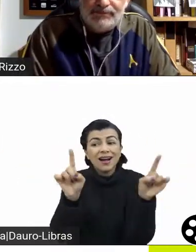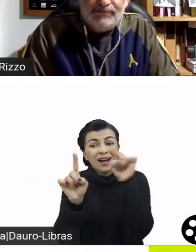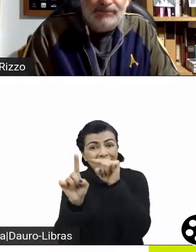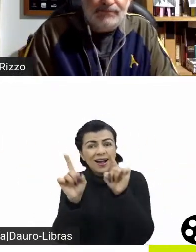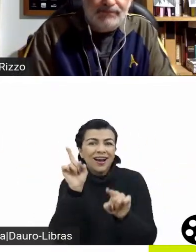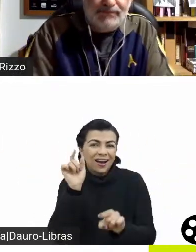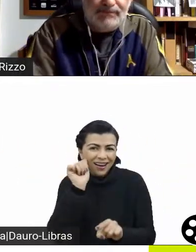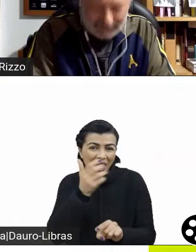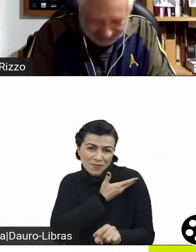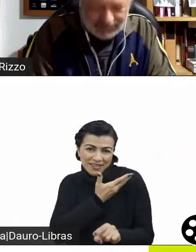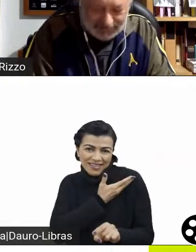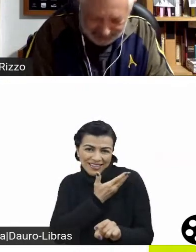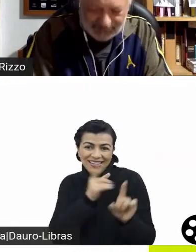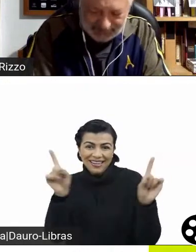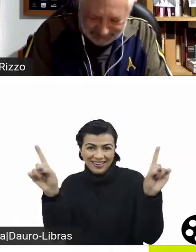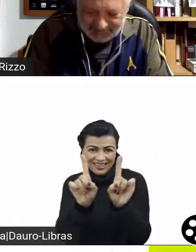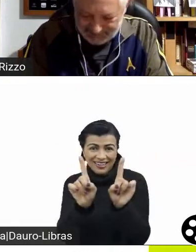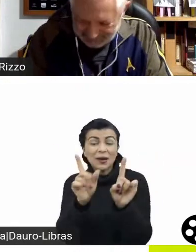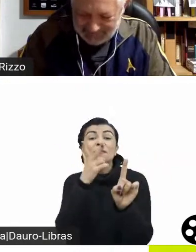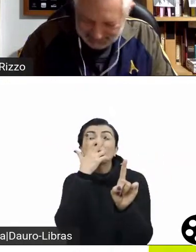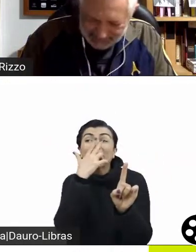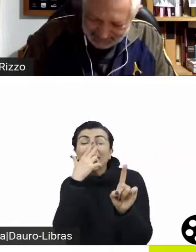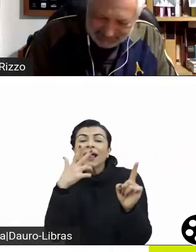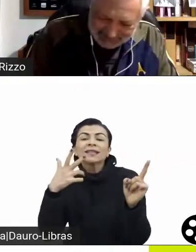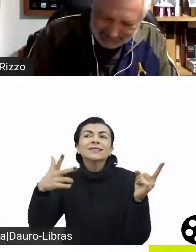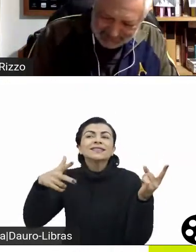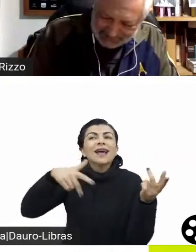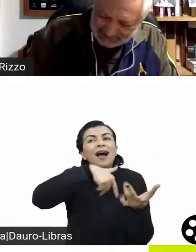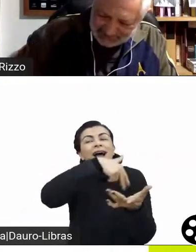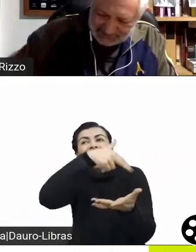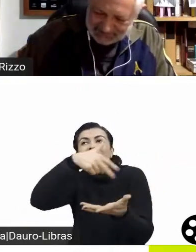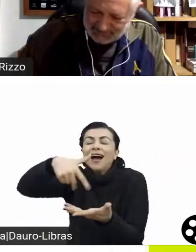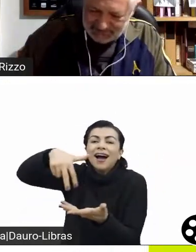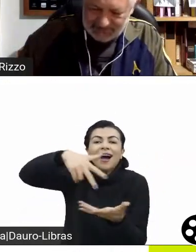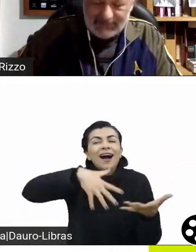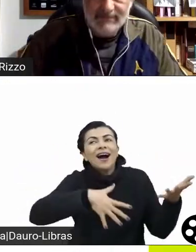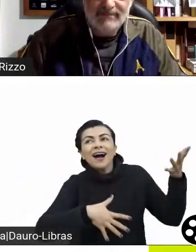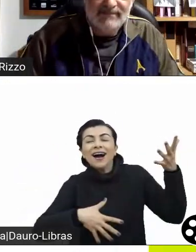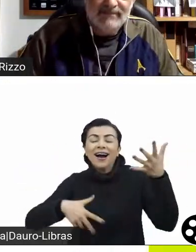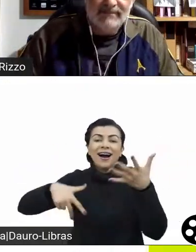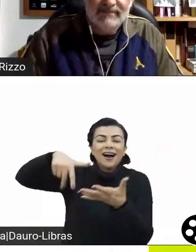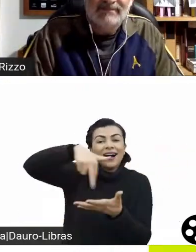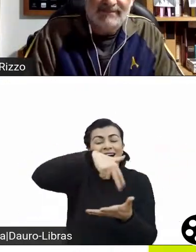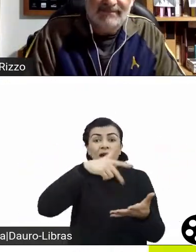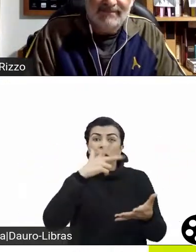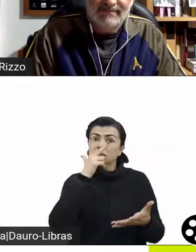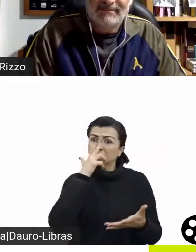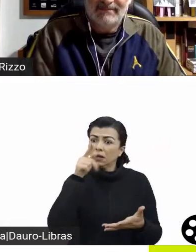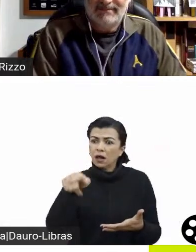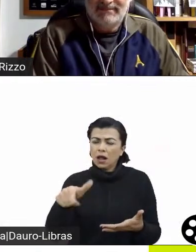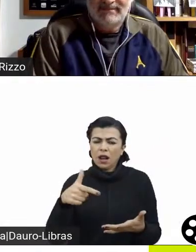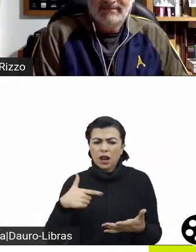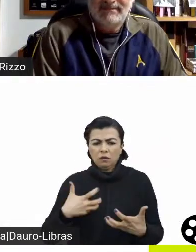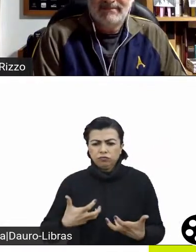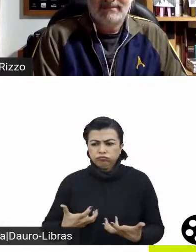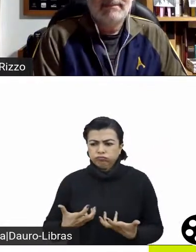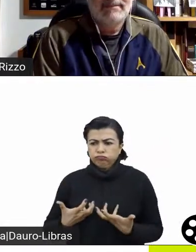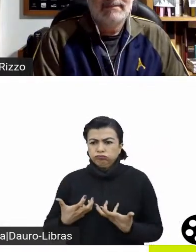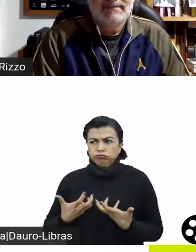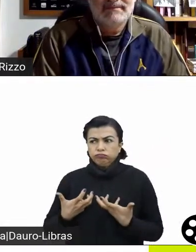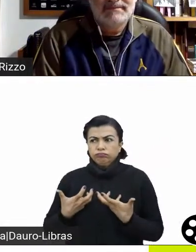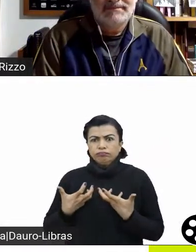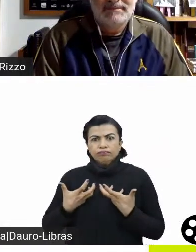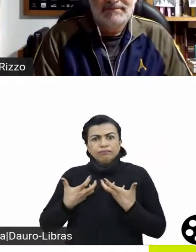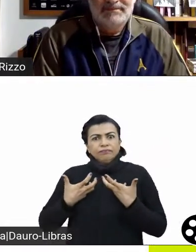é aquela dança dentro do resort que elas interpretam. E a gente sente ela ganhando confiança através da